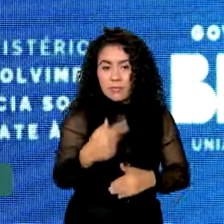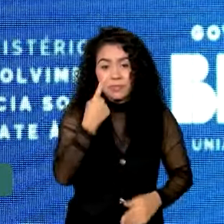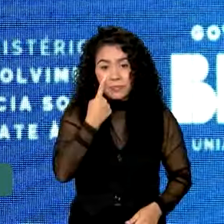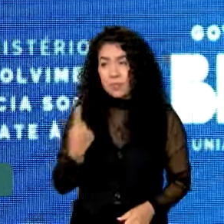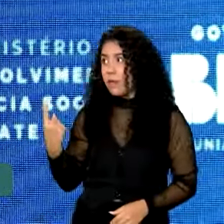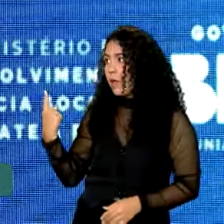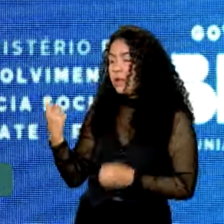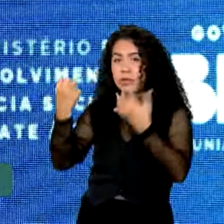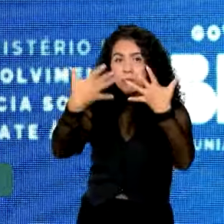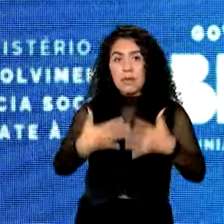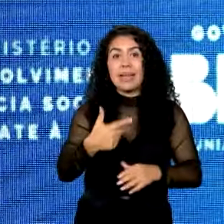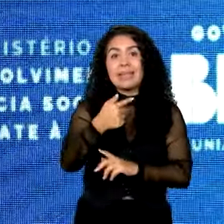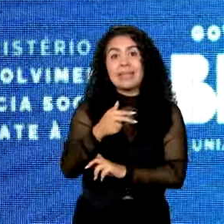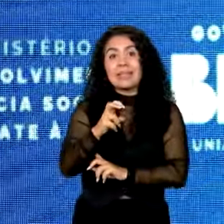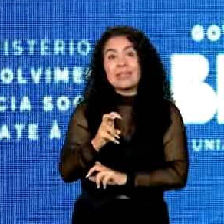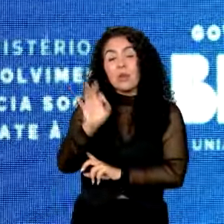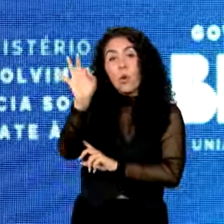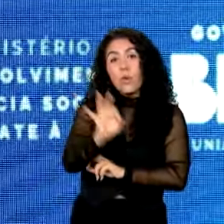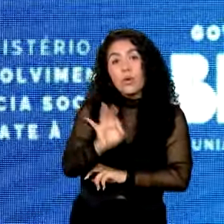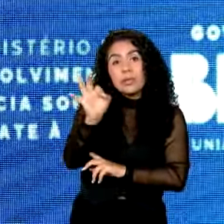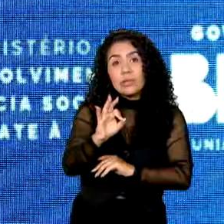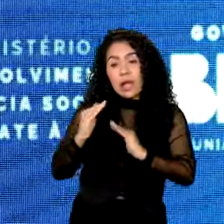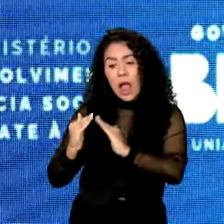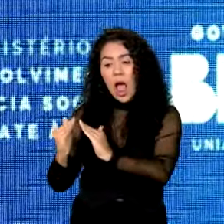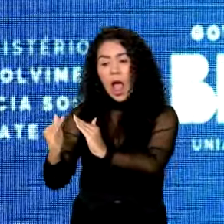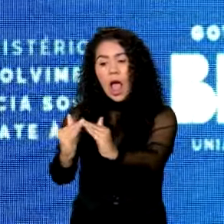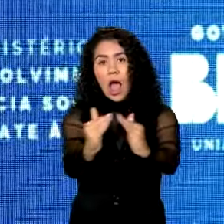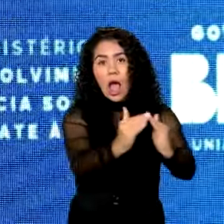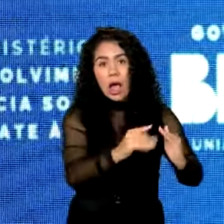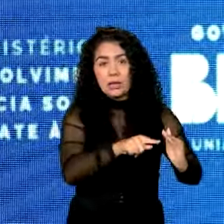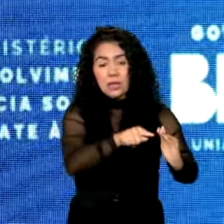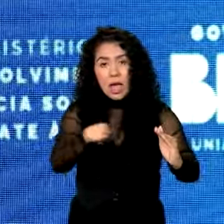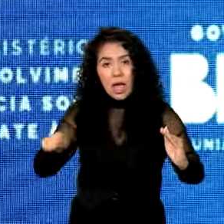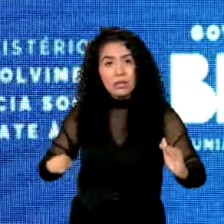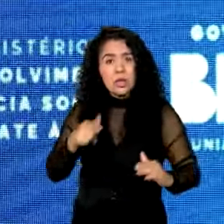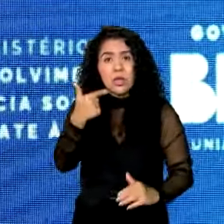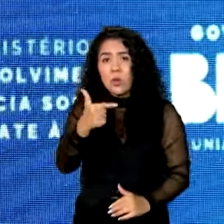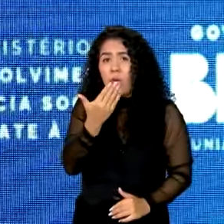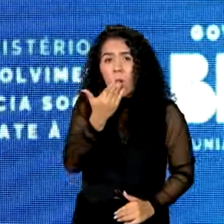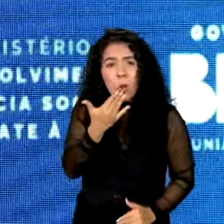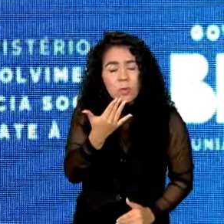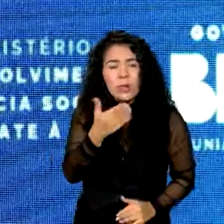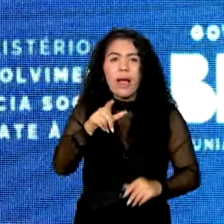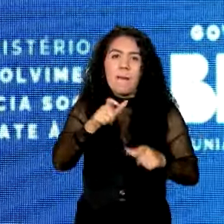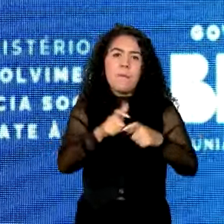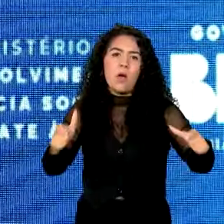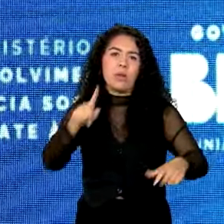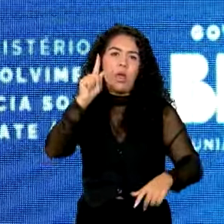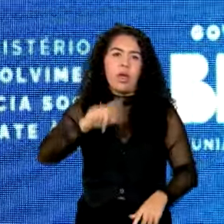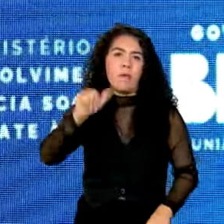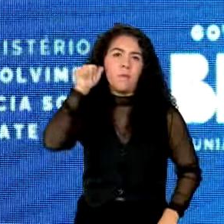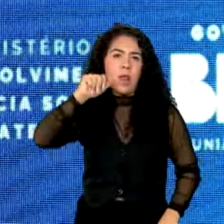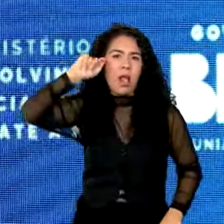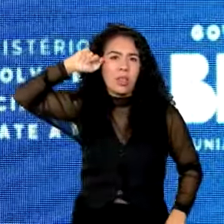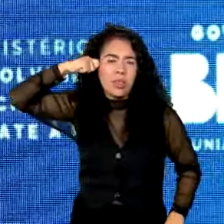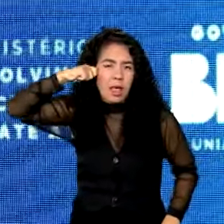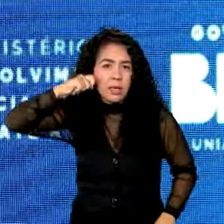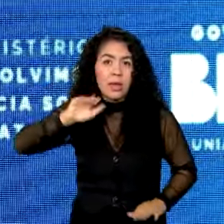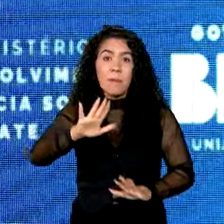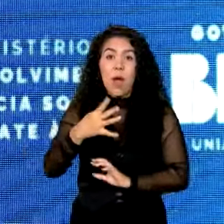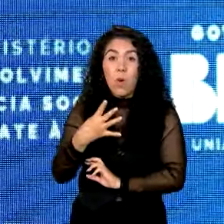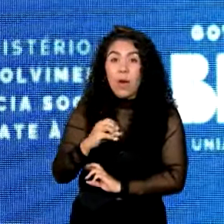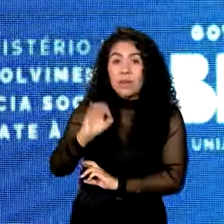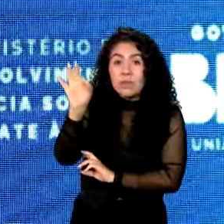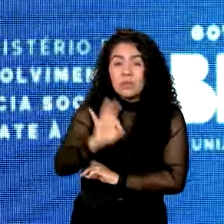das casas que estão com insegurança alimentar grave são casas de pessoas negras. Nas casas chefiadas por mulheres negras, 40% são